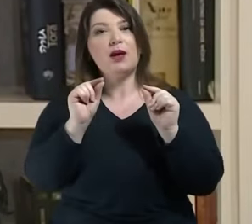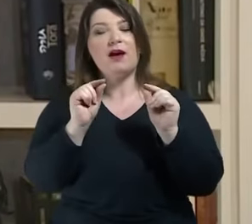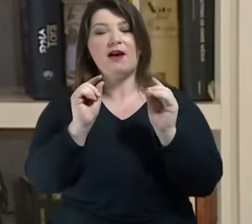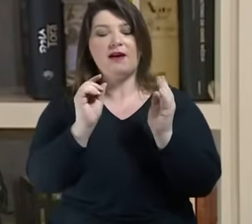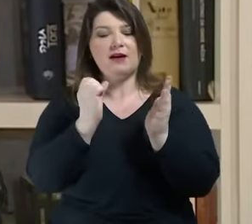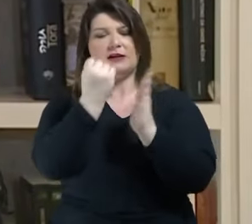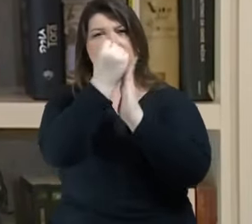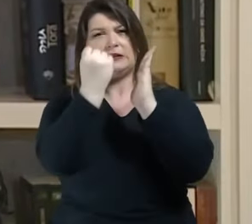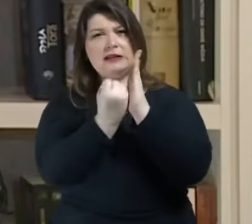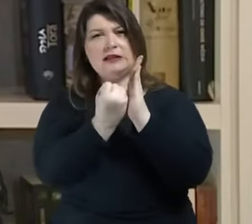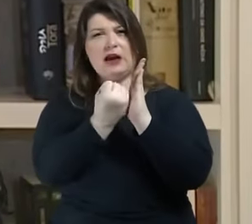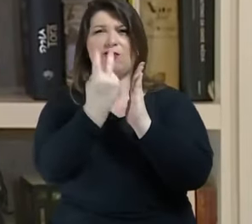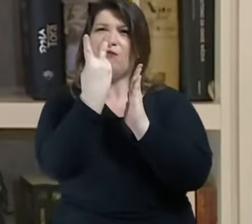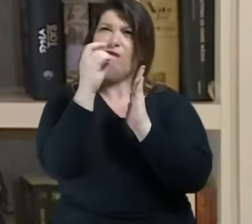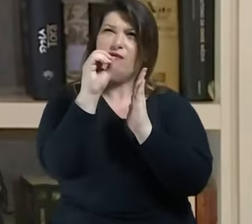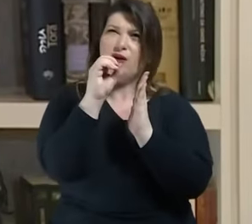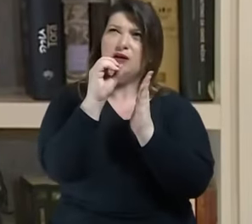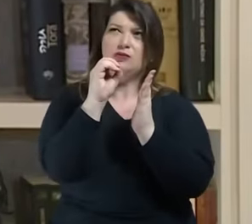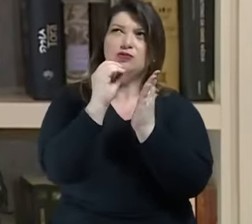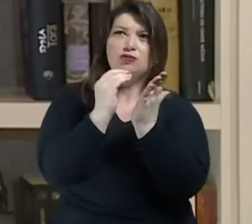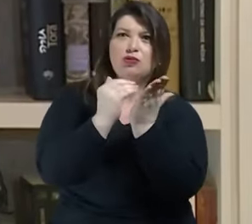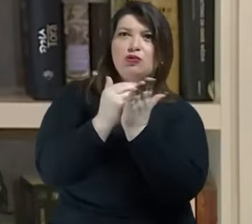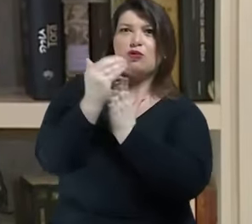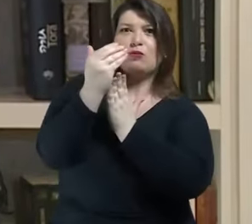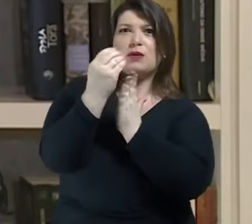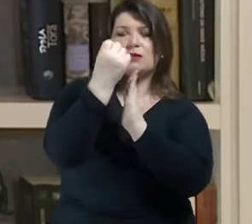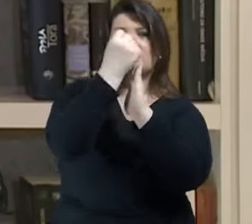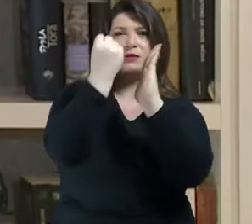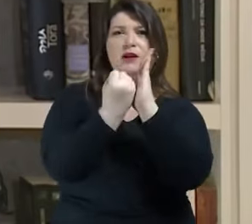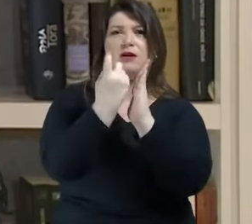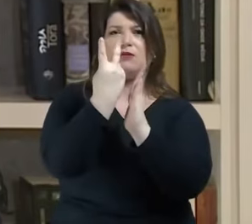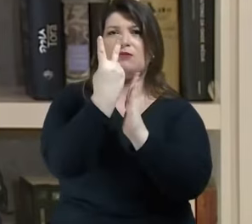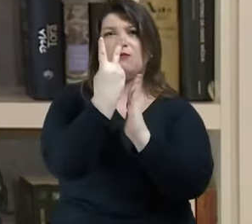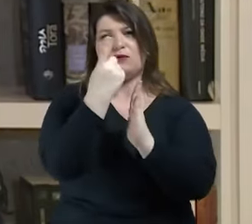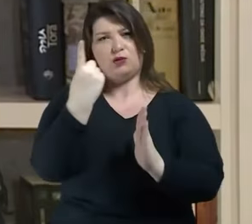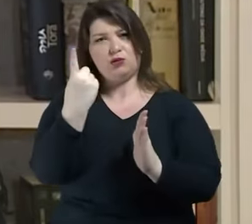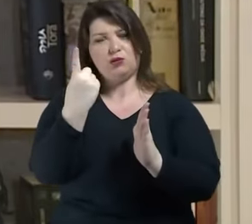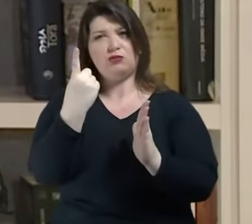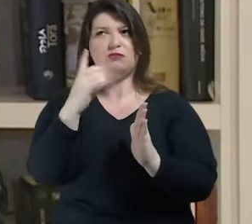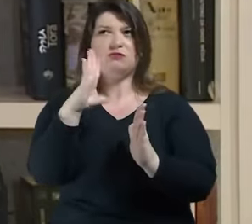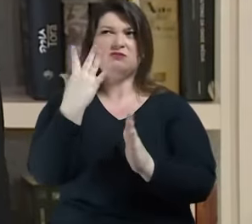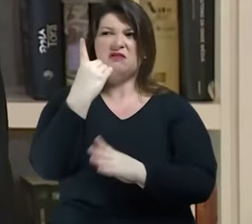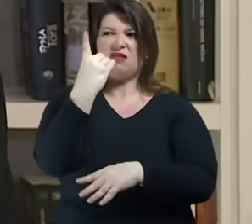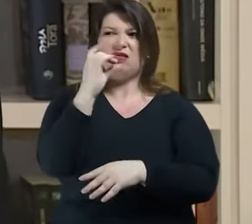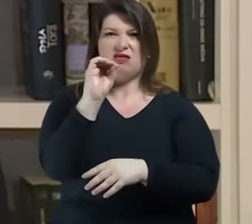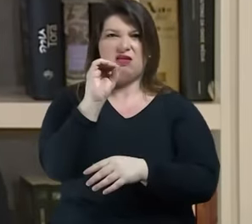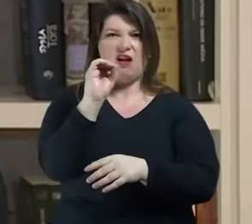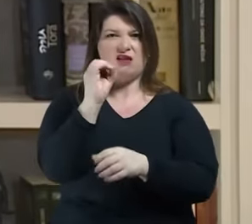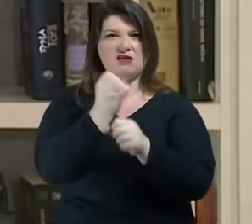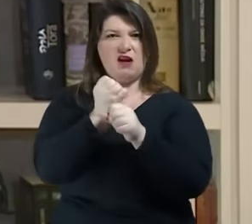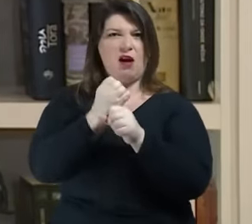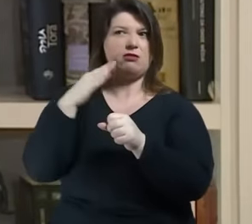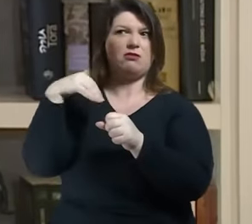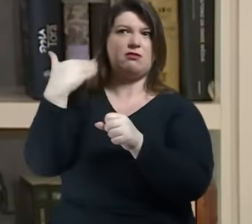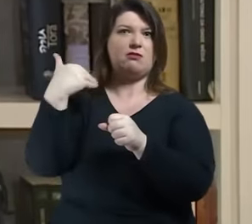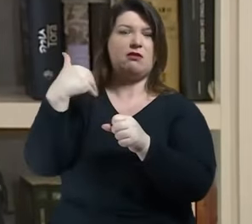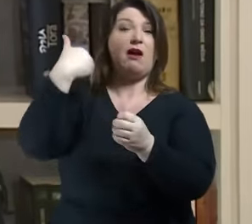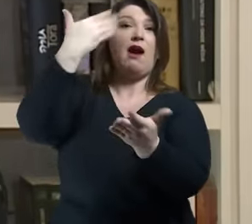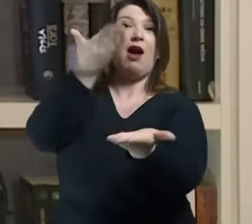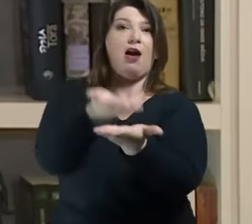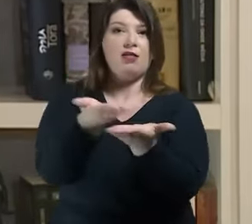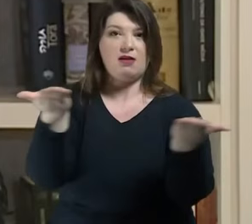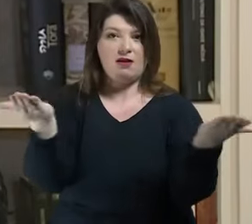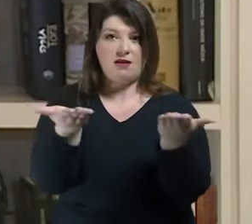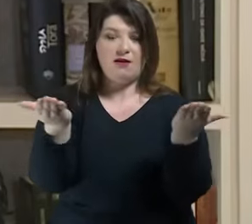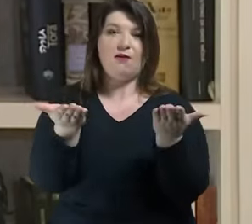XXI e notavelmente nos últimos dez anos a uma figura que não está nas academias necessariamente